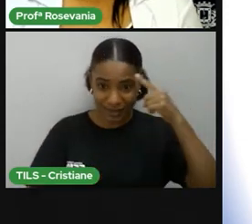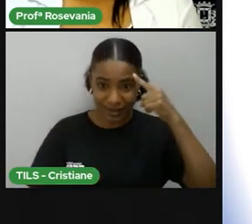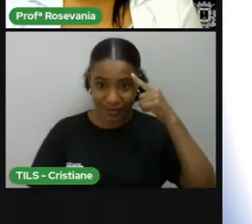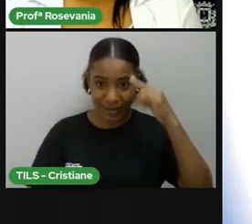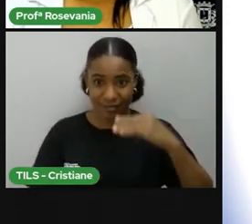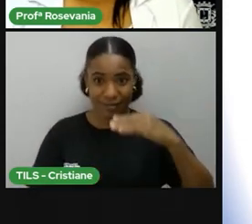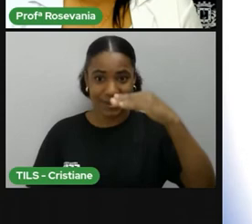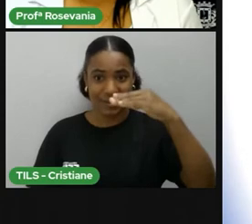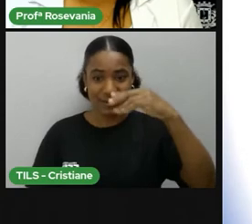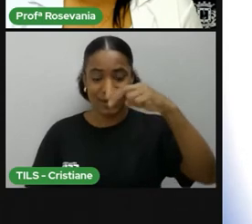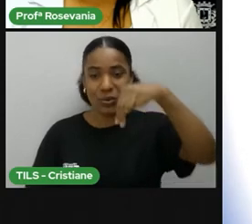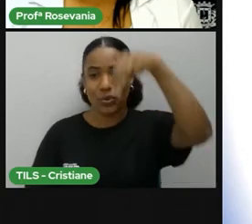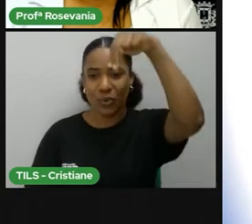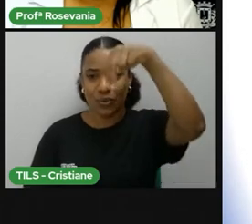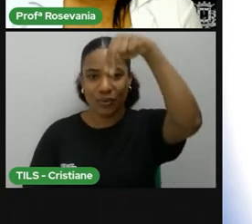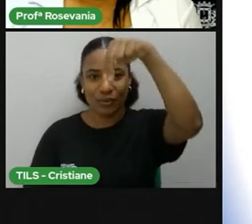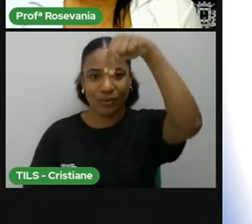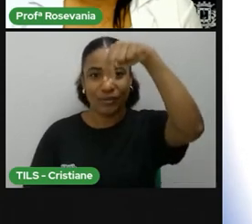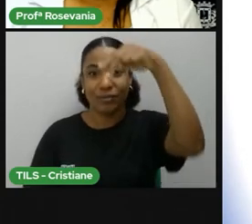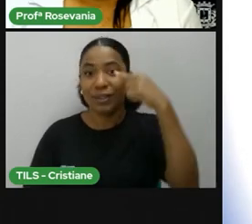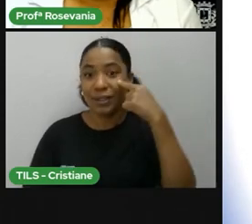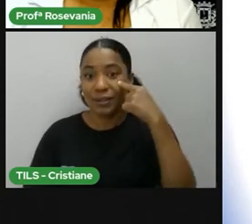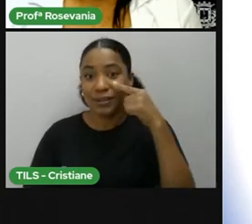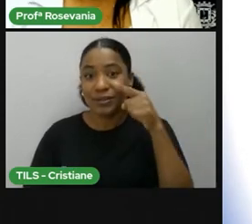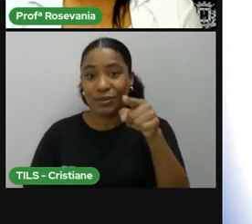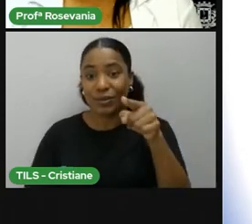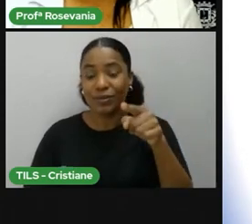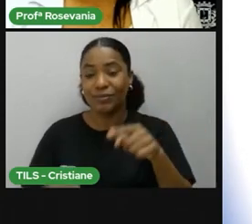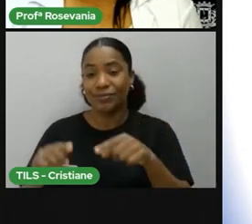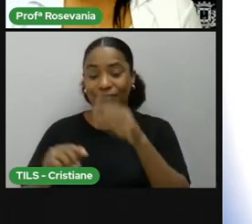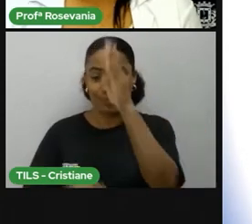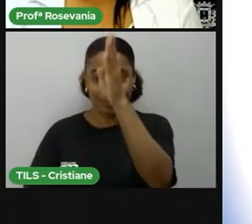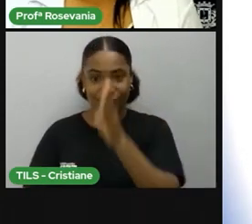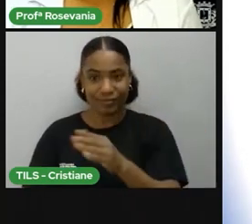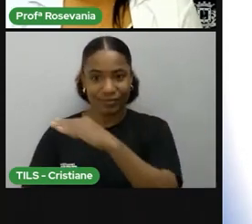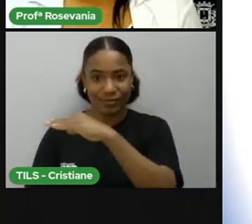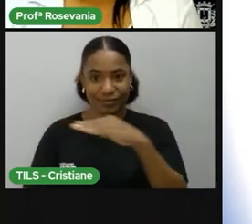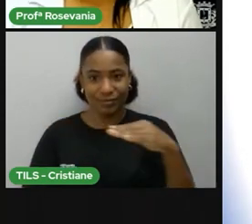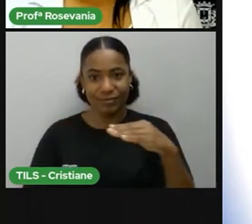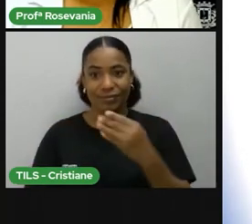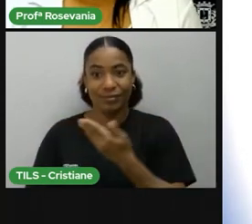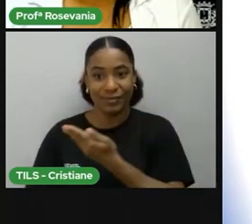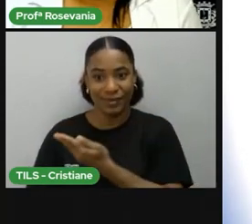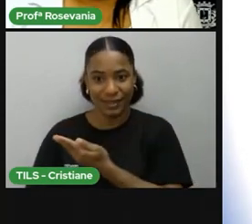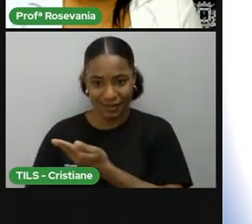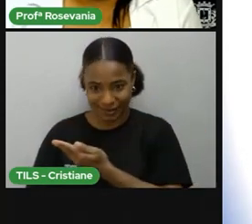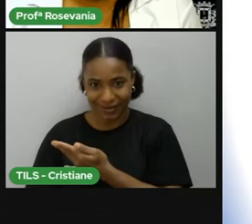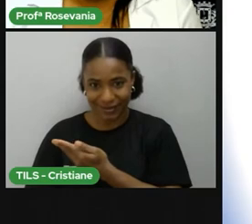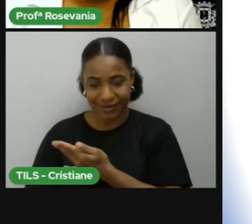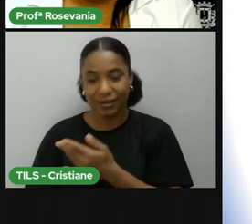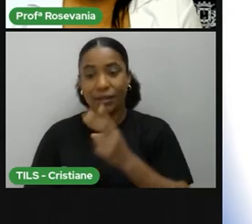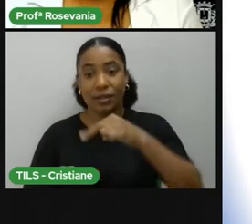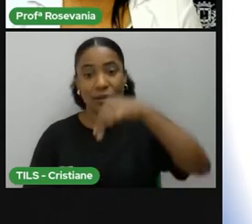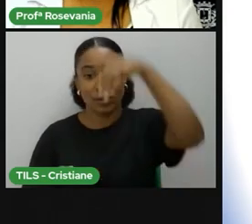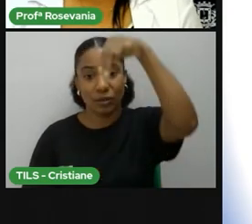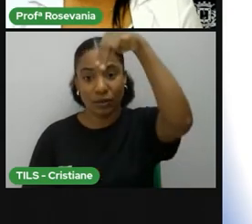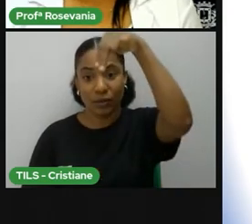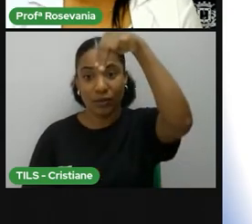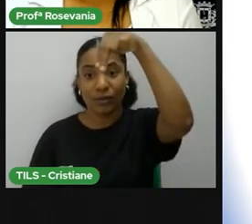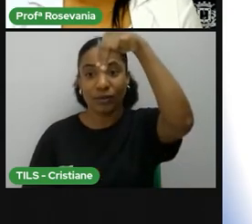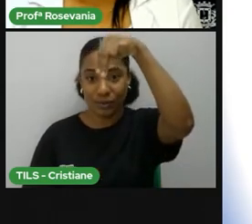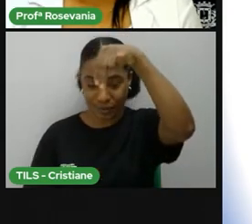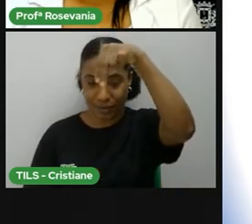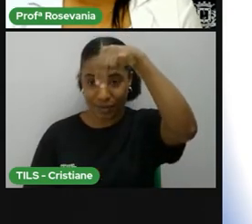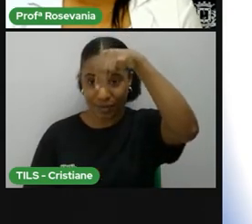mas eu bora dar somente desse quadrante aqui, a informação desse quadrante. Então, está no hemisfério norte e com